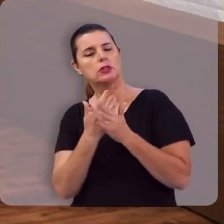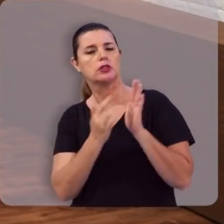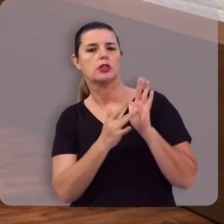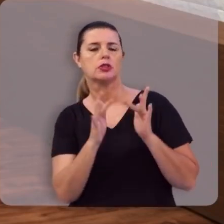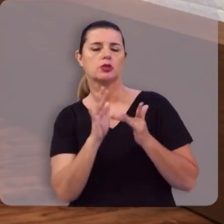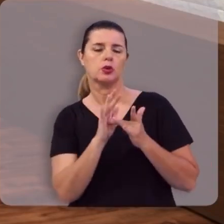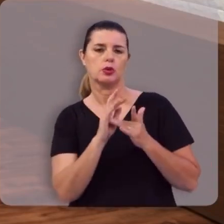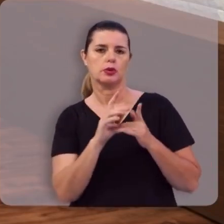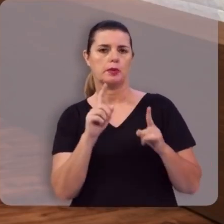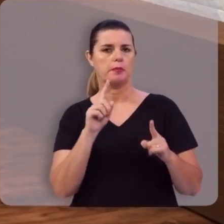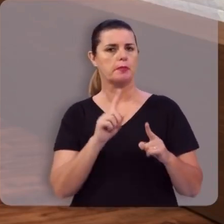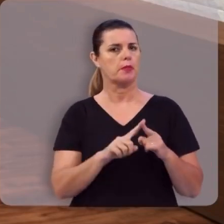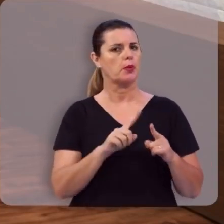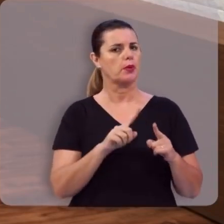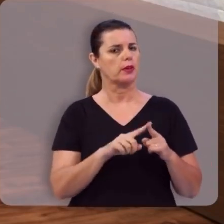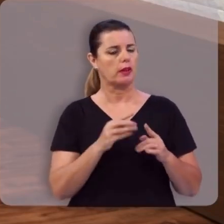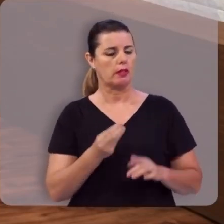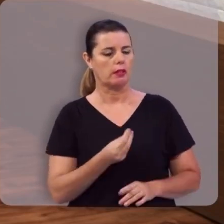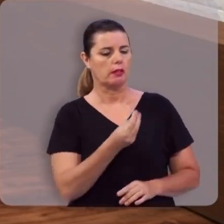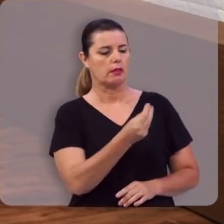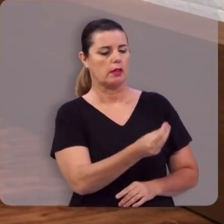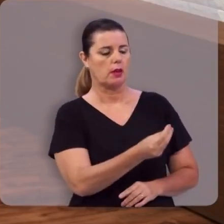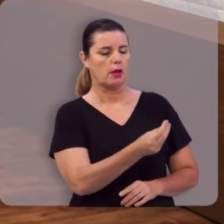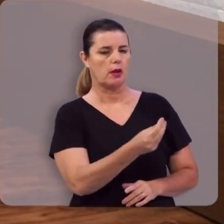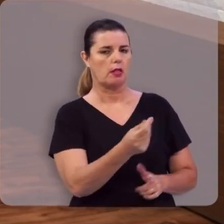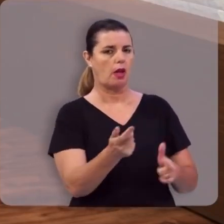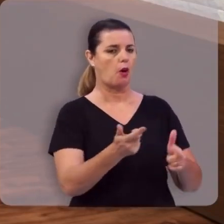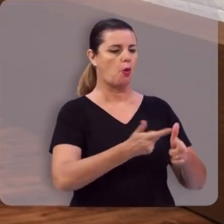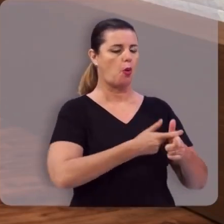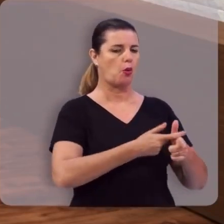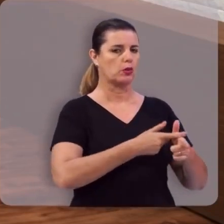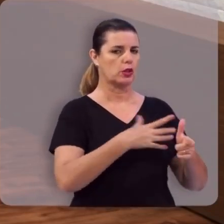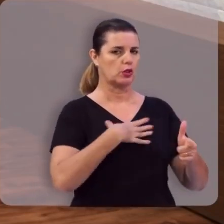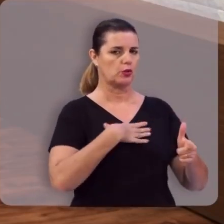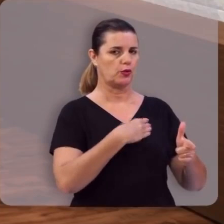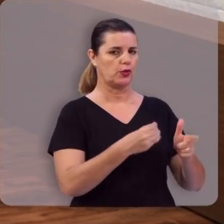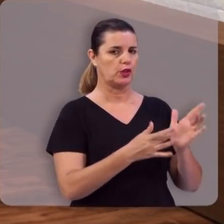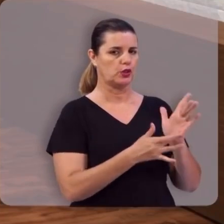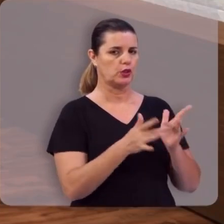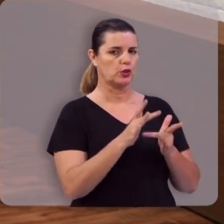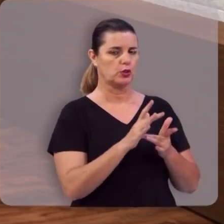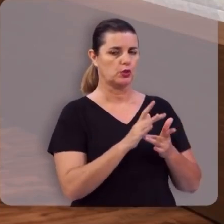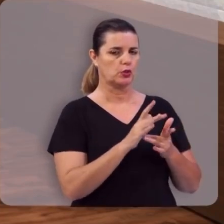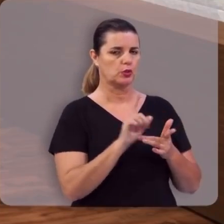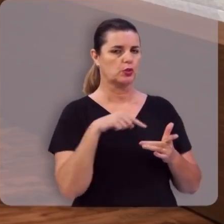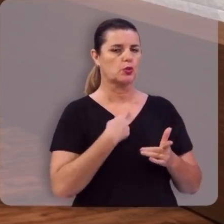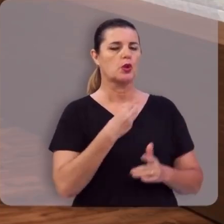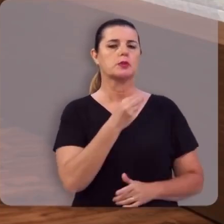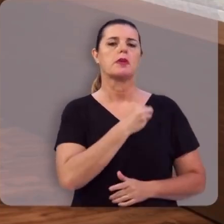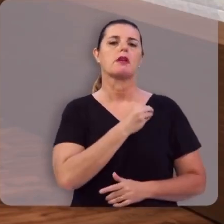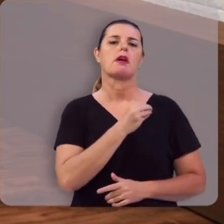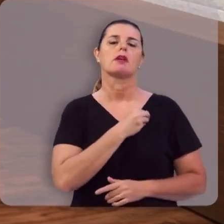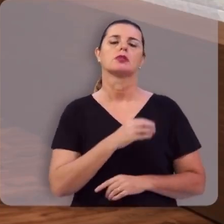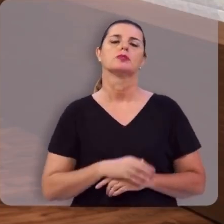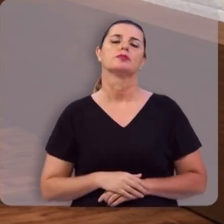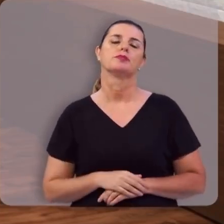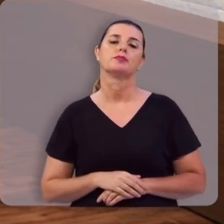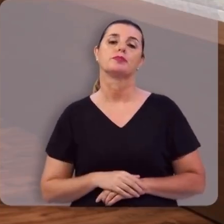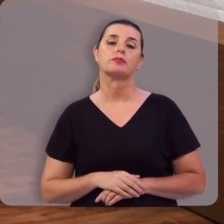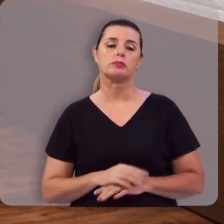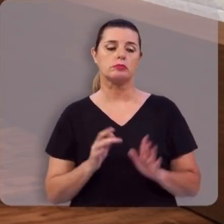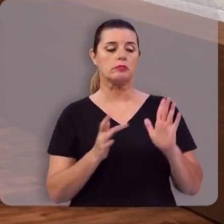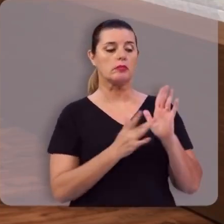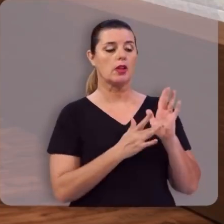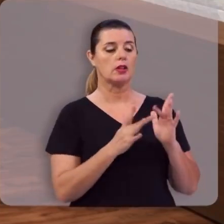Porque Deus imputou, colocou na conta do seu Filho, os nossos pecados. E